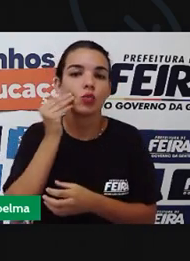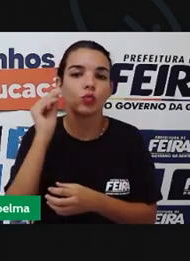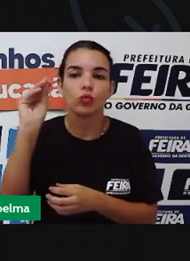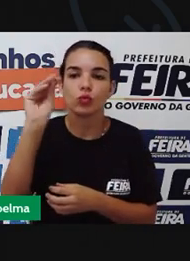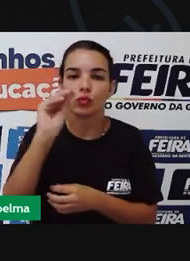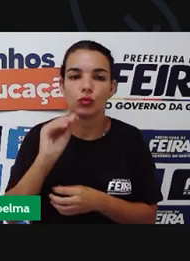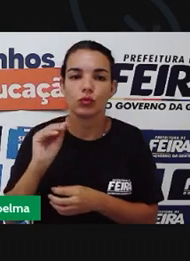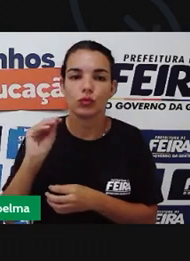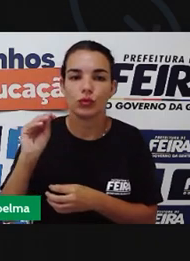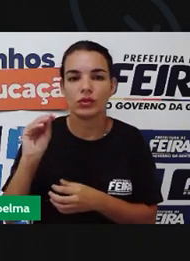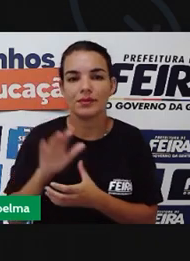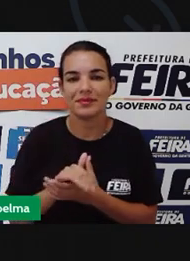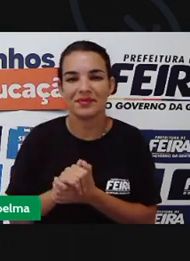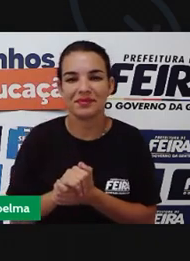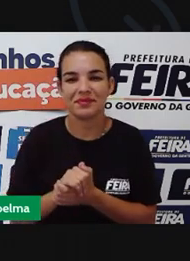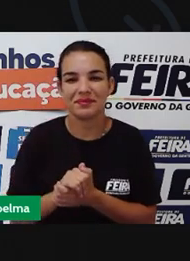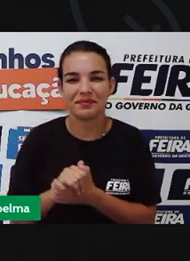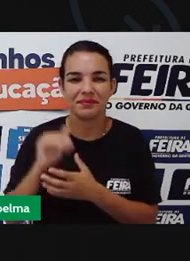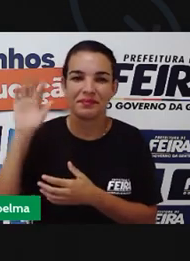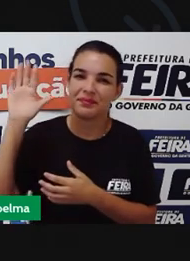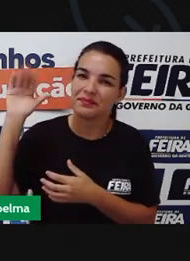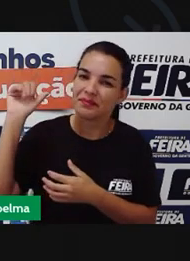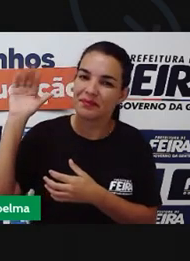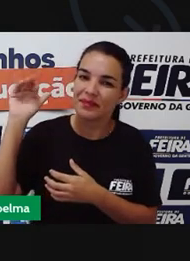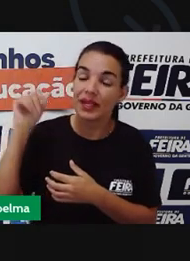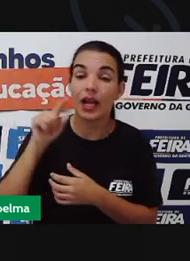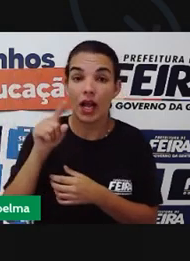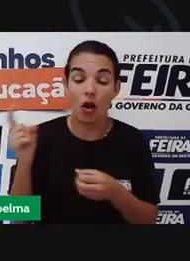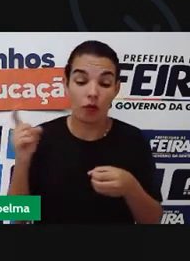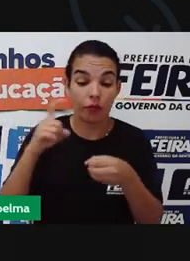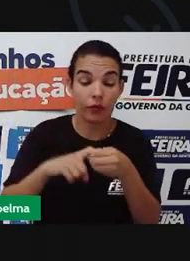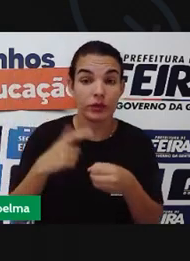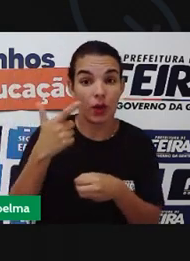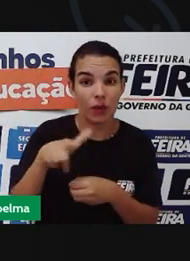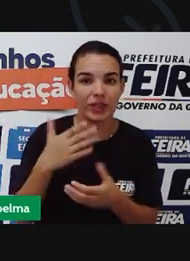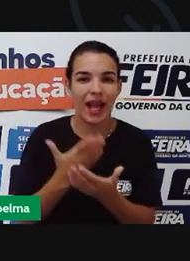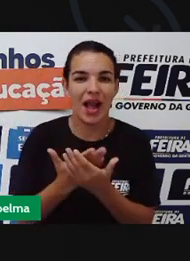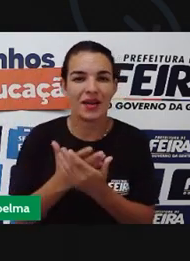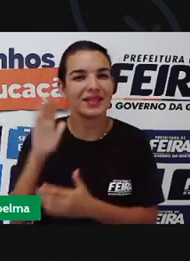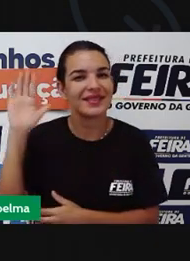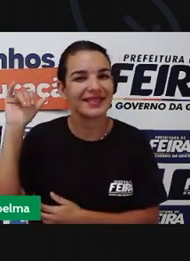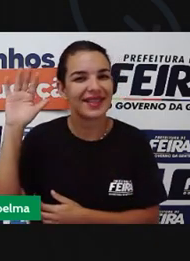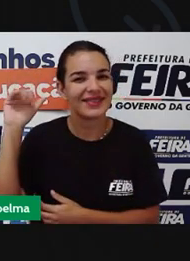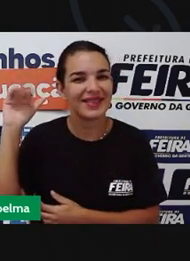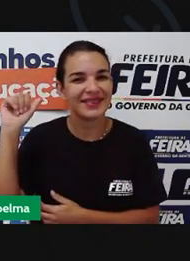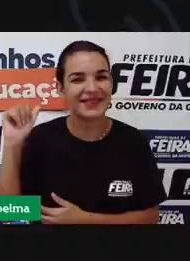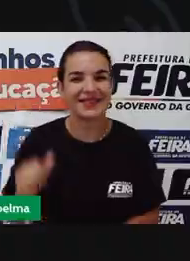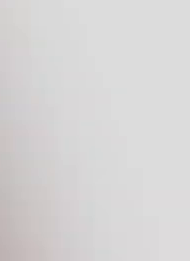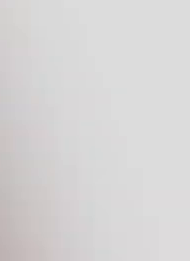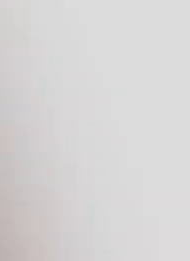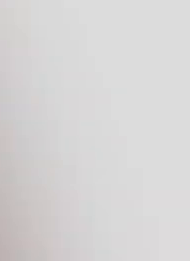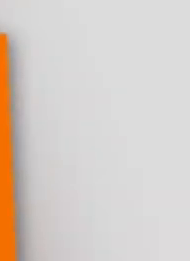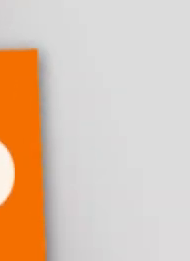beijinho do coração de cada um de vocês e daqui a pouquinho a Provolta com mais uma aula. Tchau, tchau.